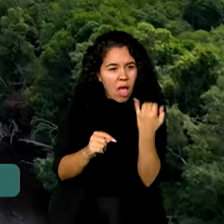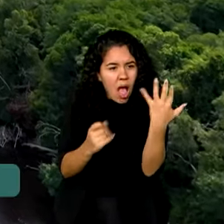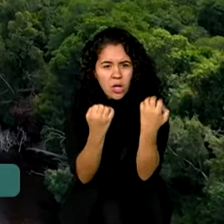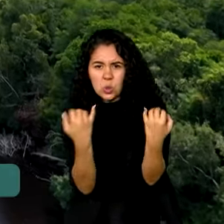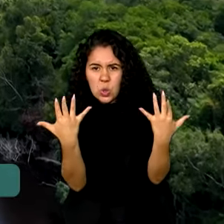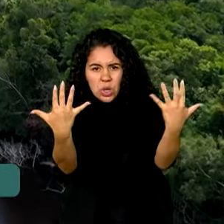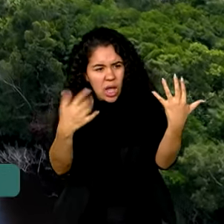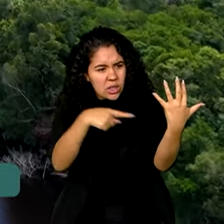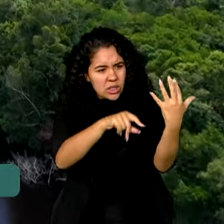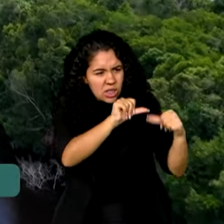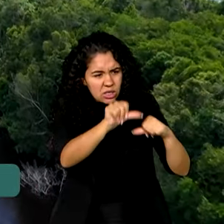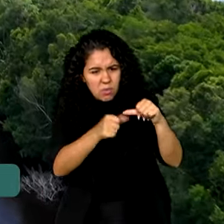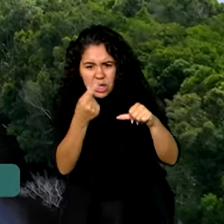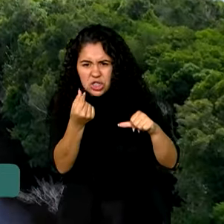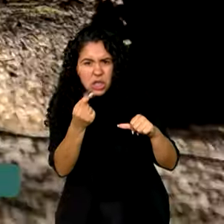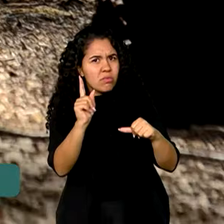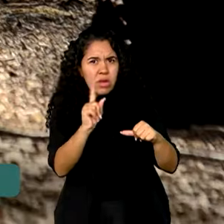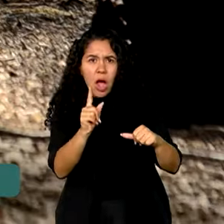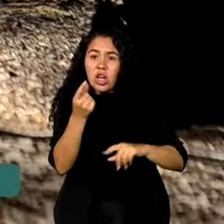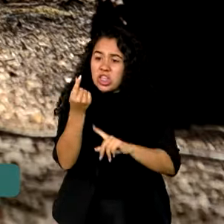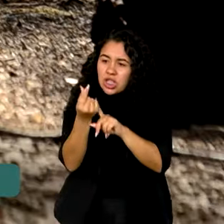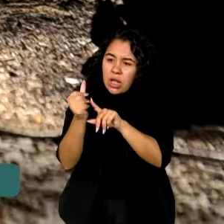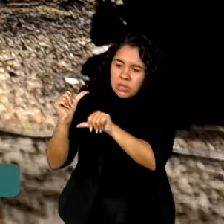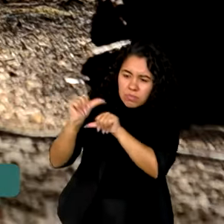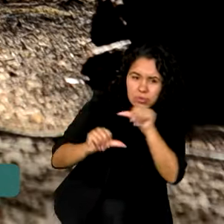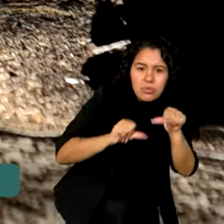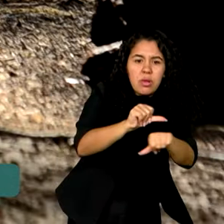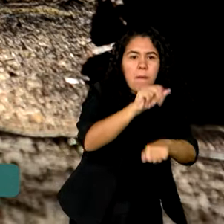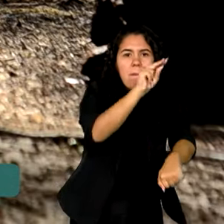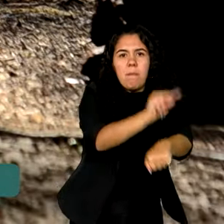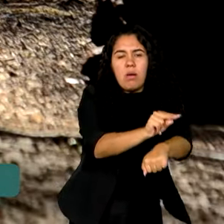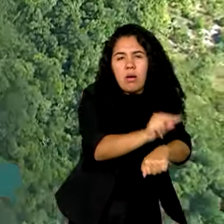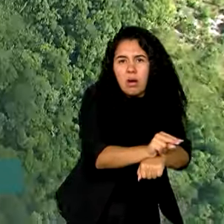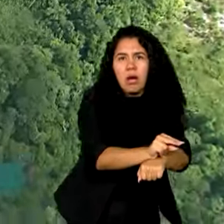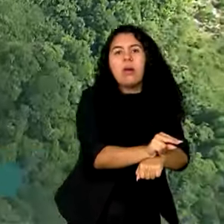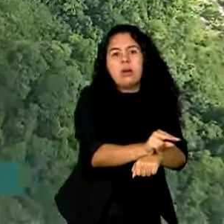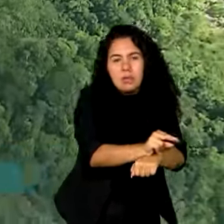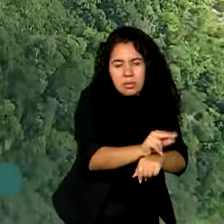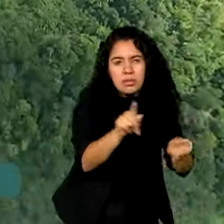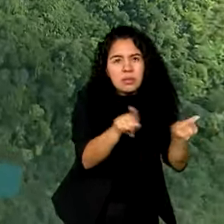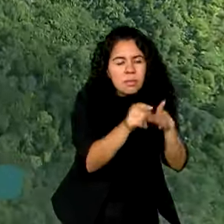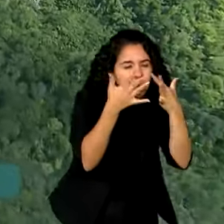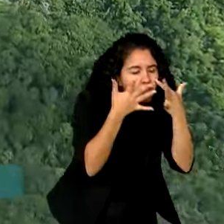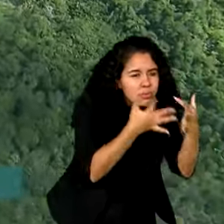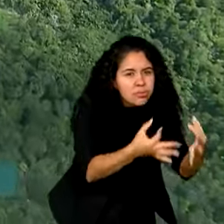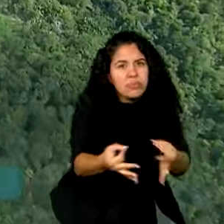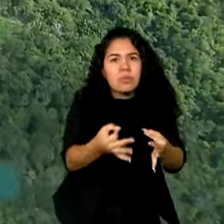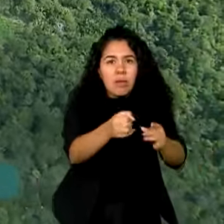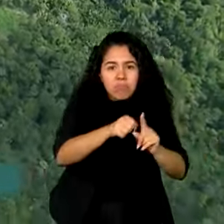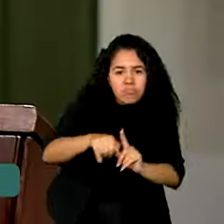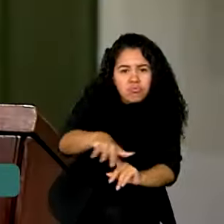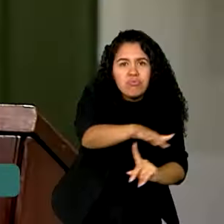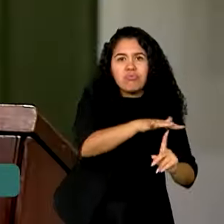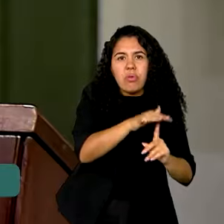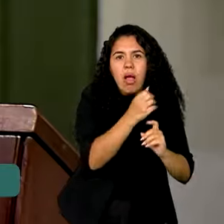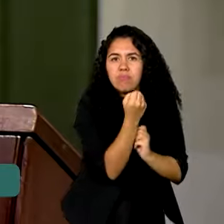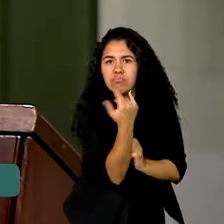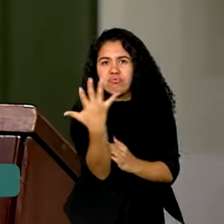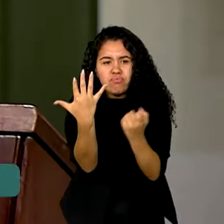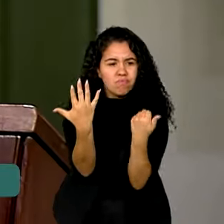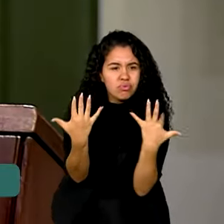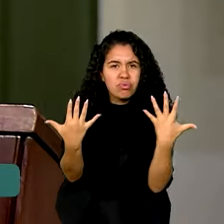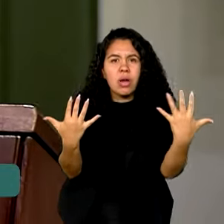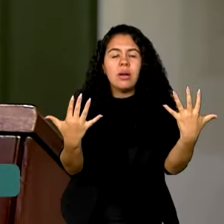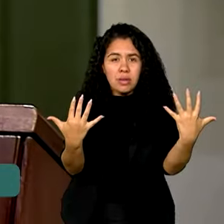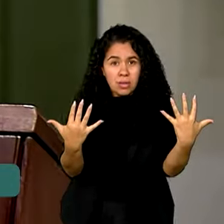começar a transformar dinheiro em restauração, preservação da natureza. Portanto, como